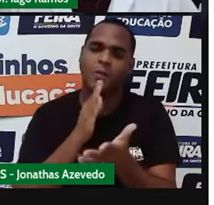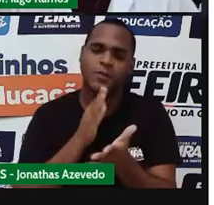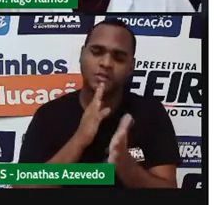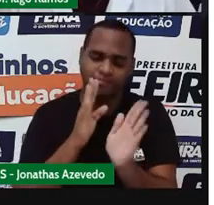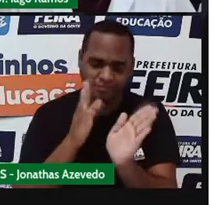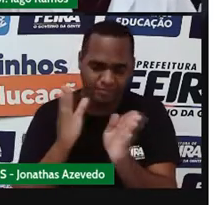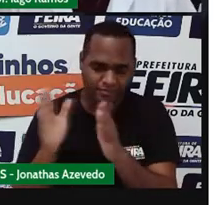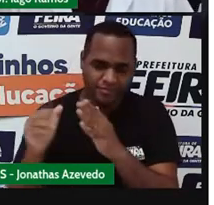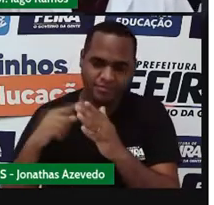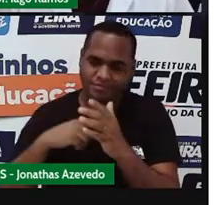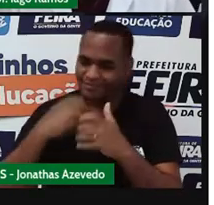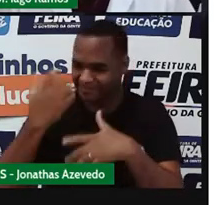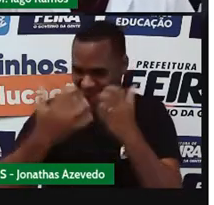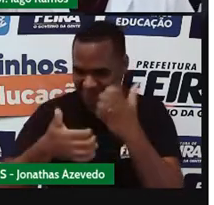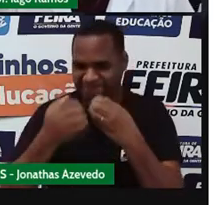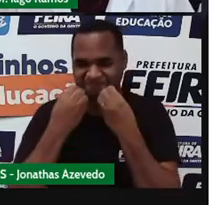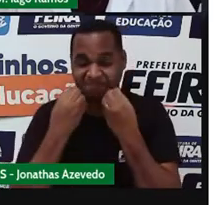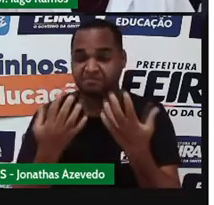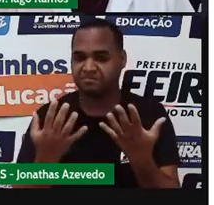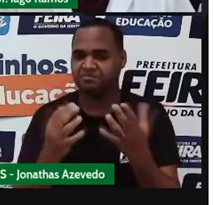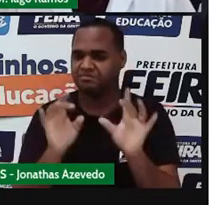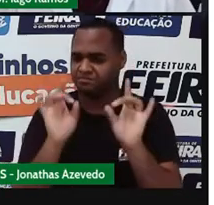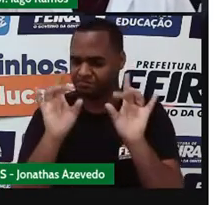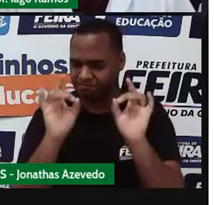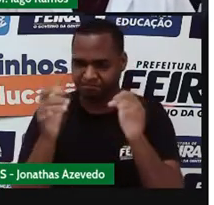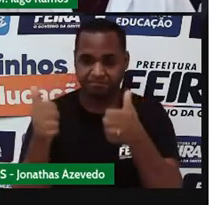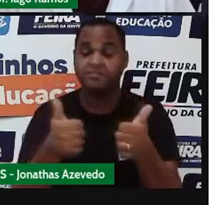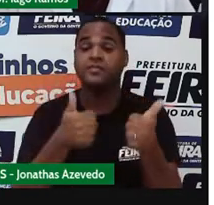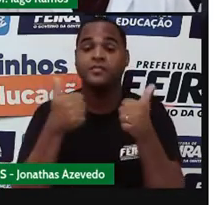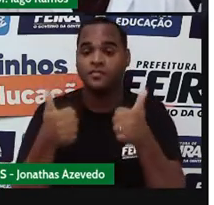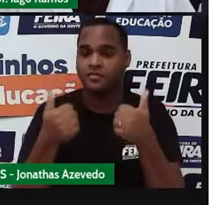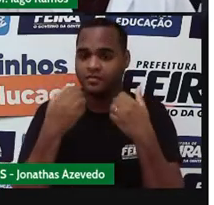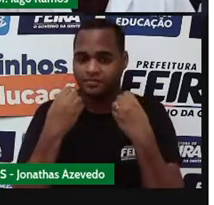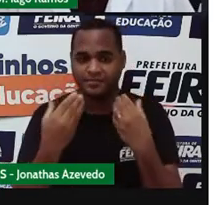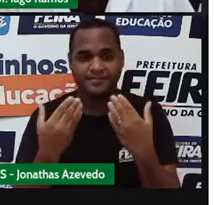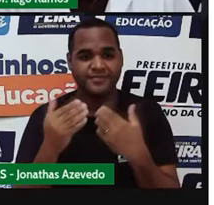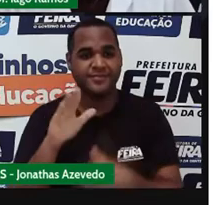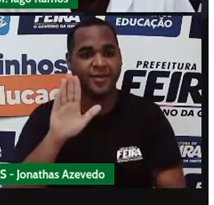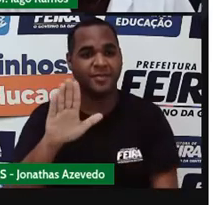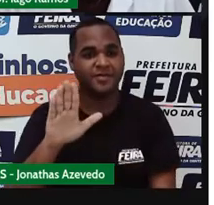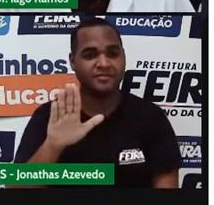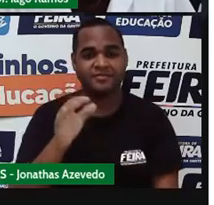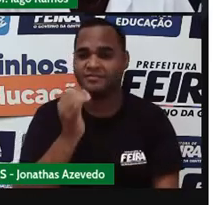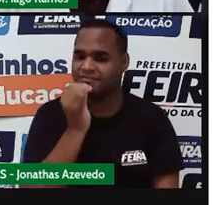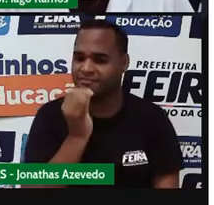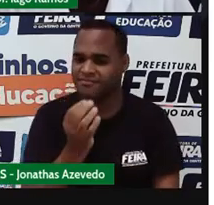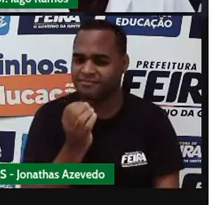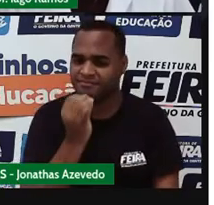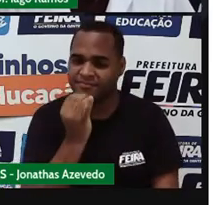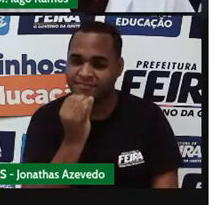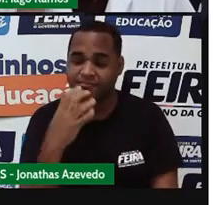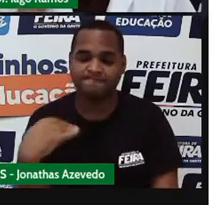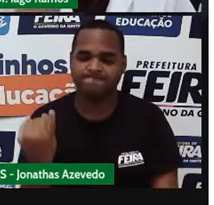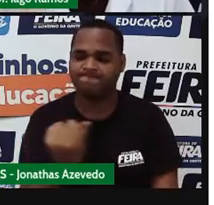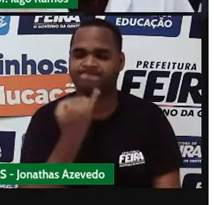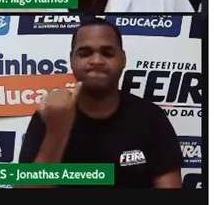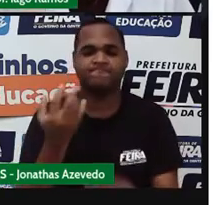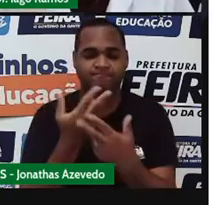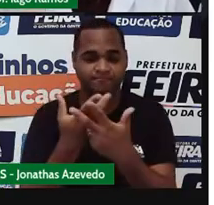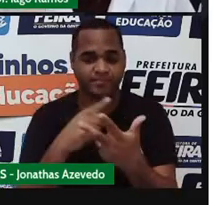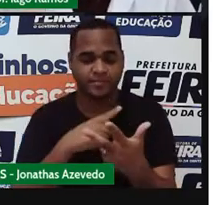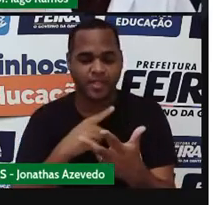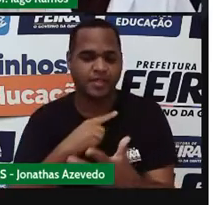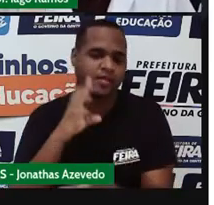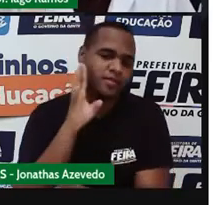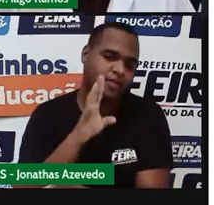acervo, né? Que bacana isso, então! Bom, mas tem coisa bacana para essa aula de hoje, muita coisa